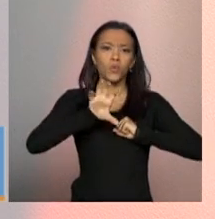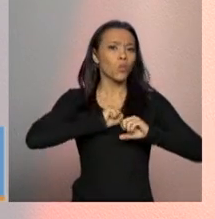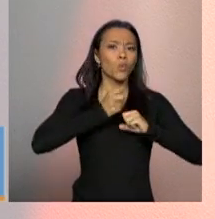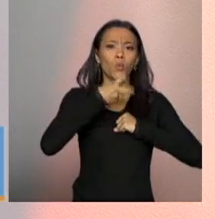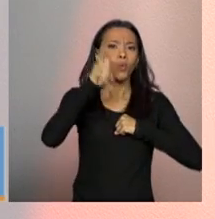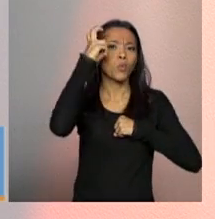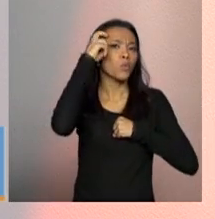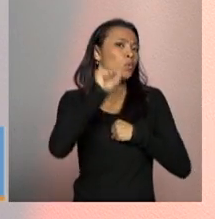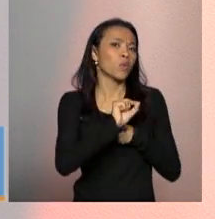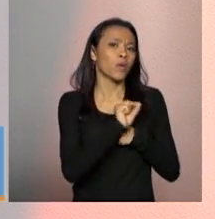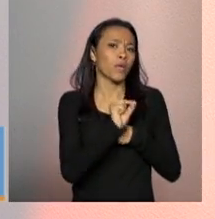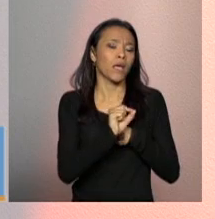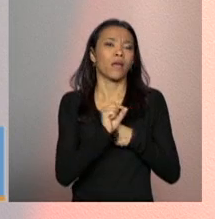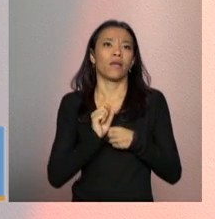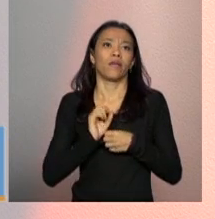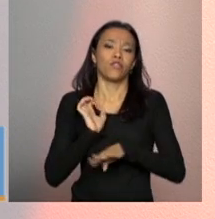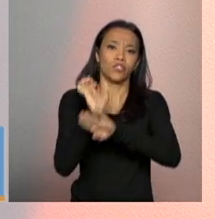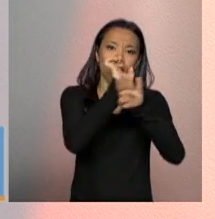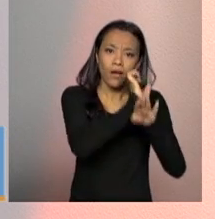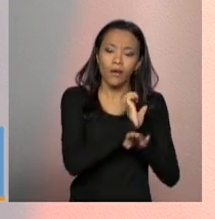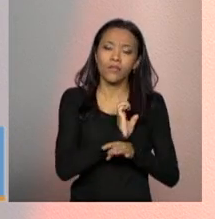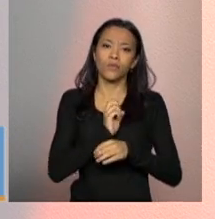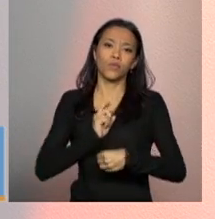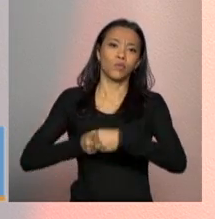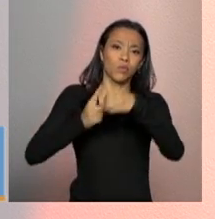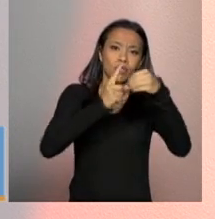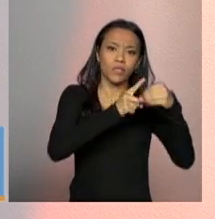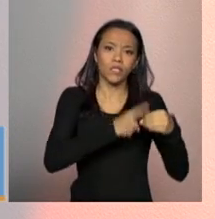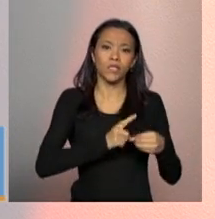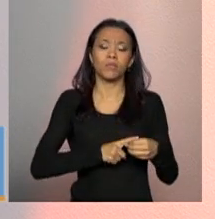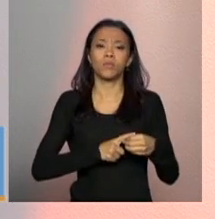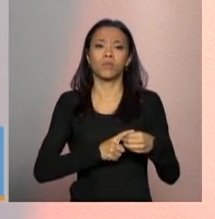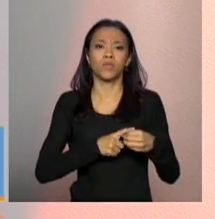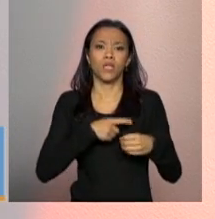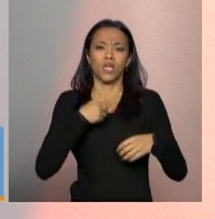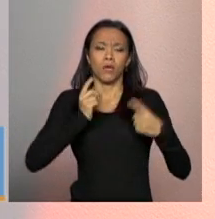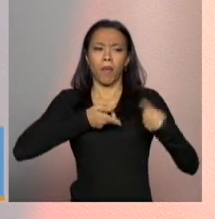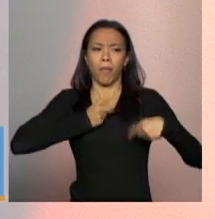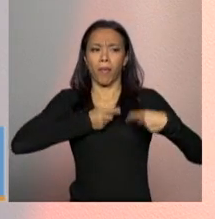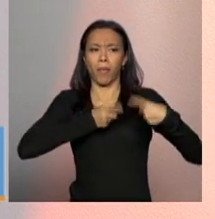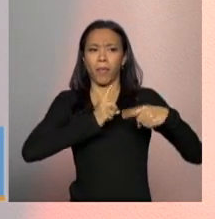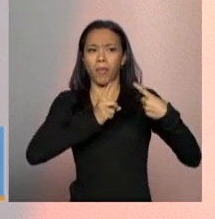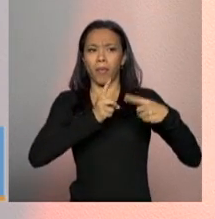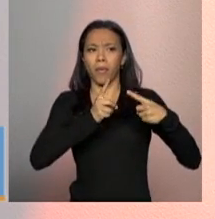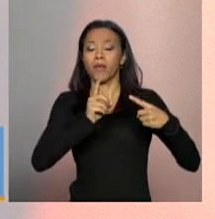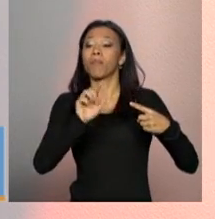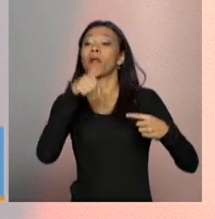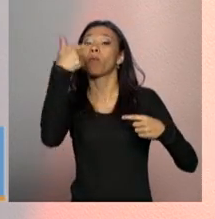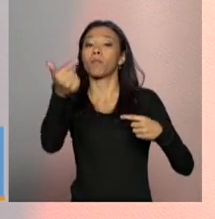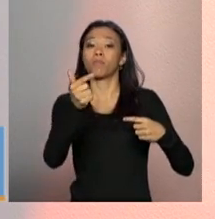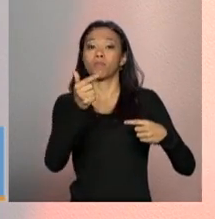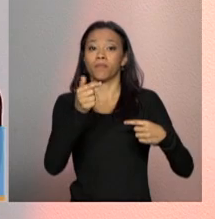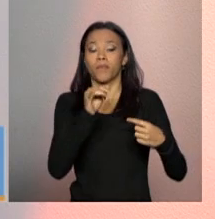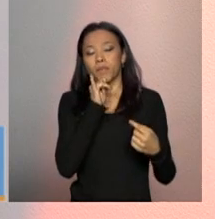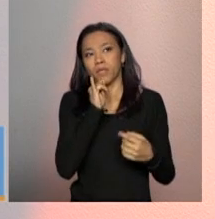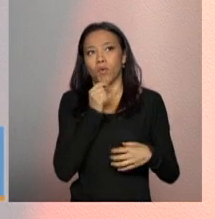de os Estados e municípios acabarem discutindo um pouco mais para o próximo do que para eles próprios. Por exemplo, os municípios faziam uma avaliação da